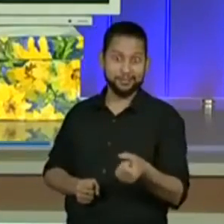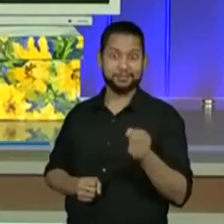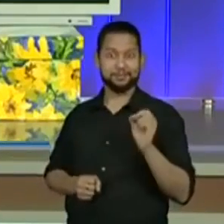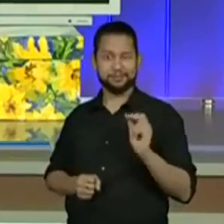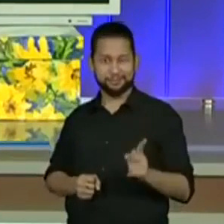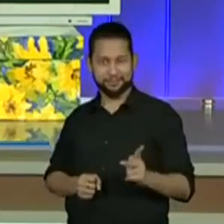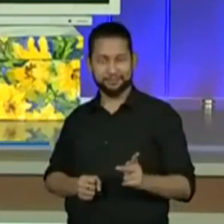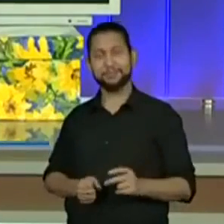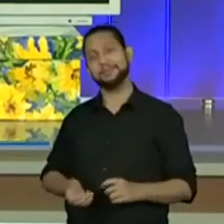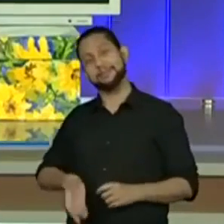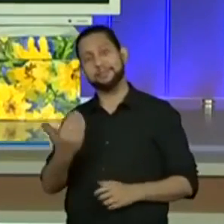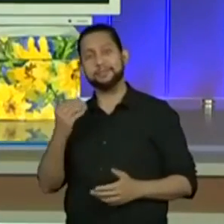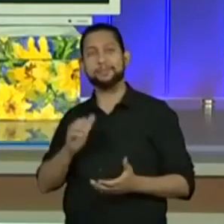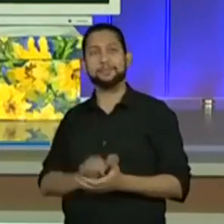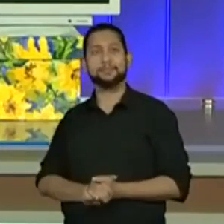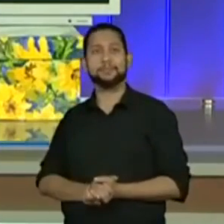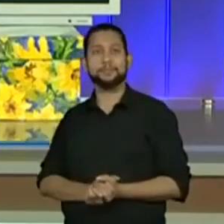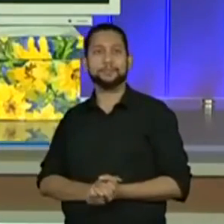Então, vamos lá.